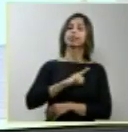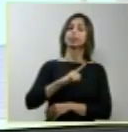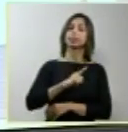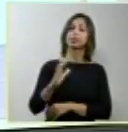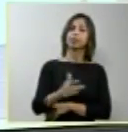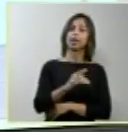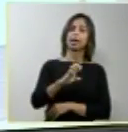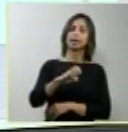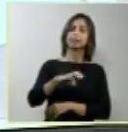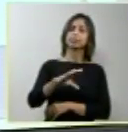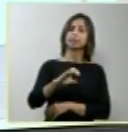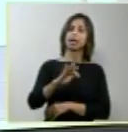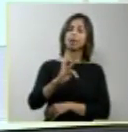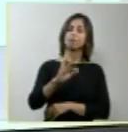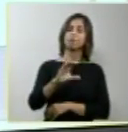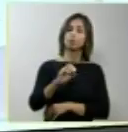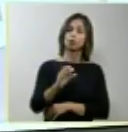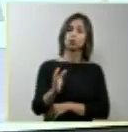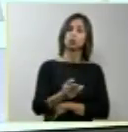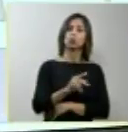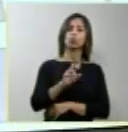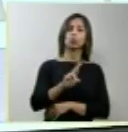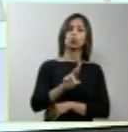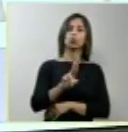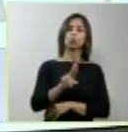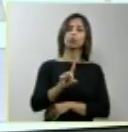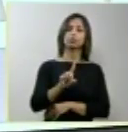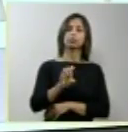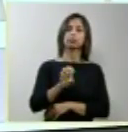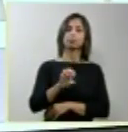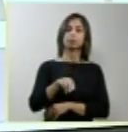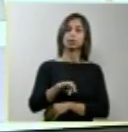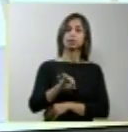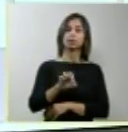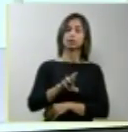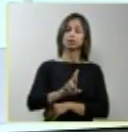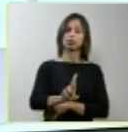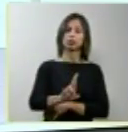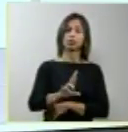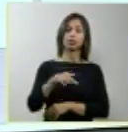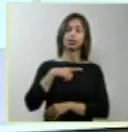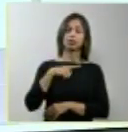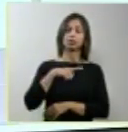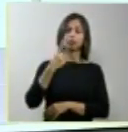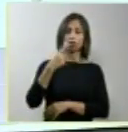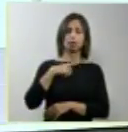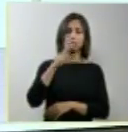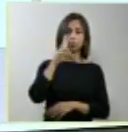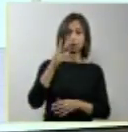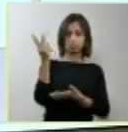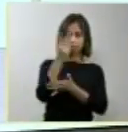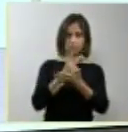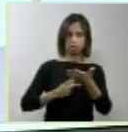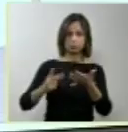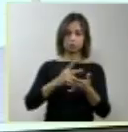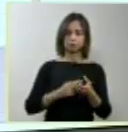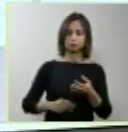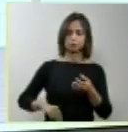com algumas partes do encéfalo revestidos por uma membrana e isto